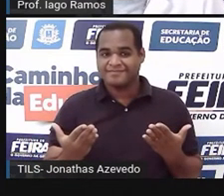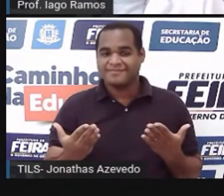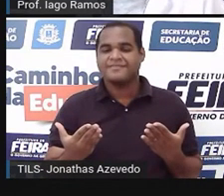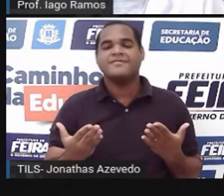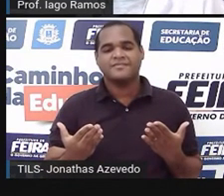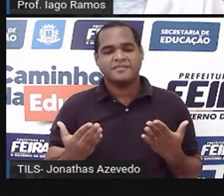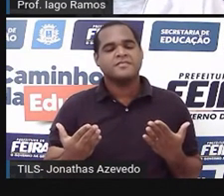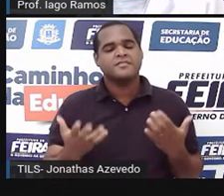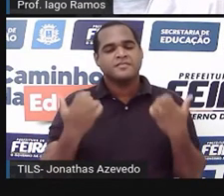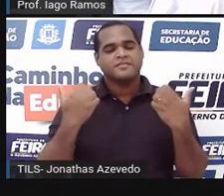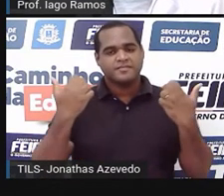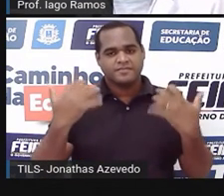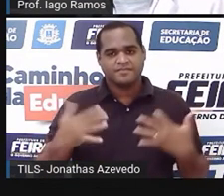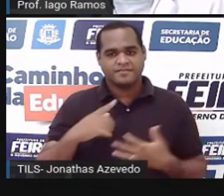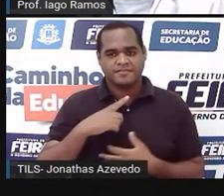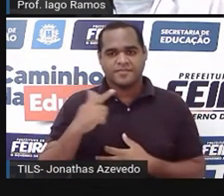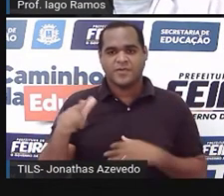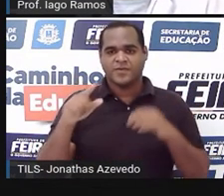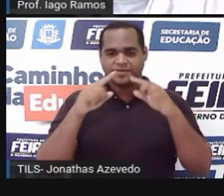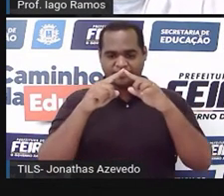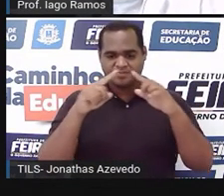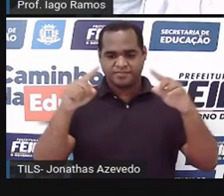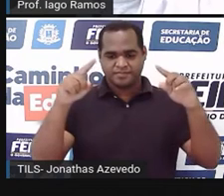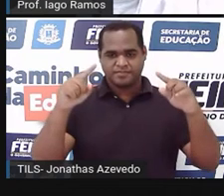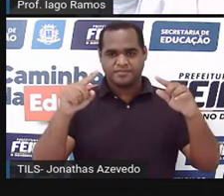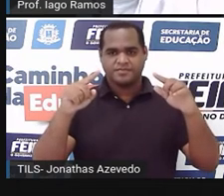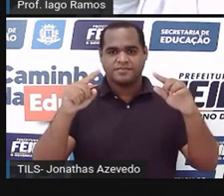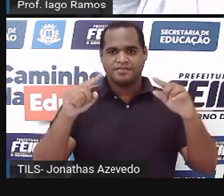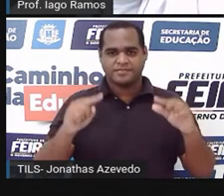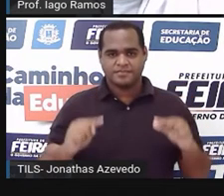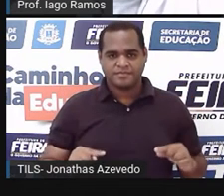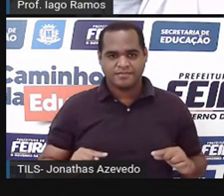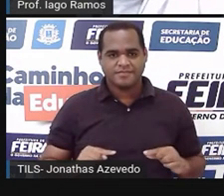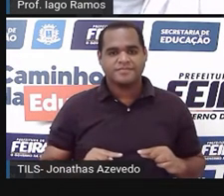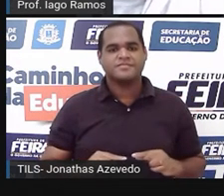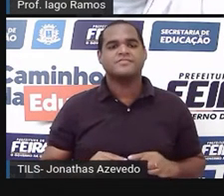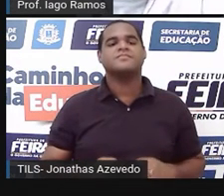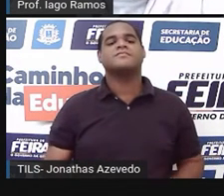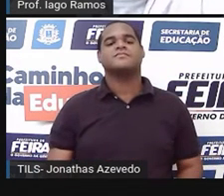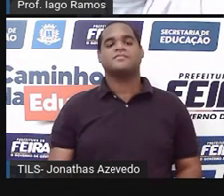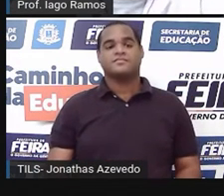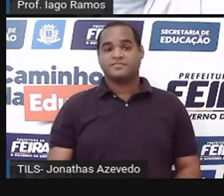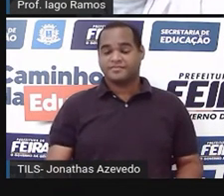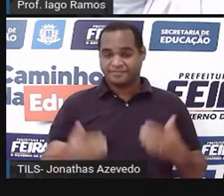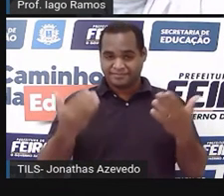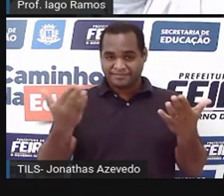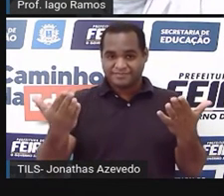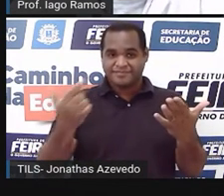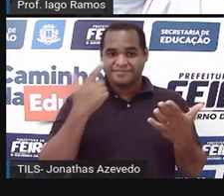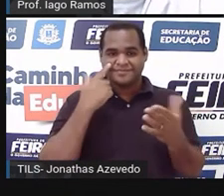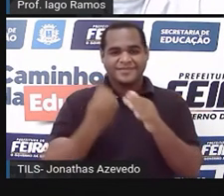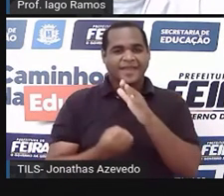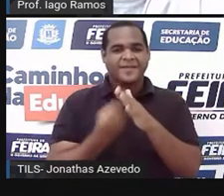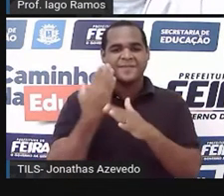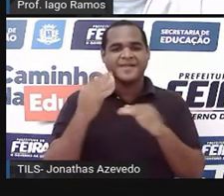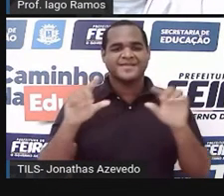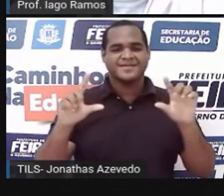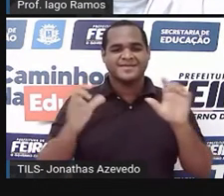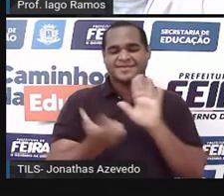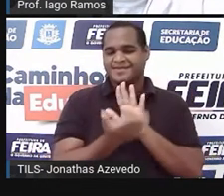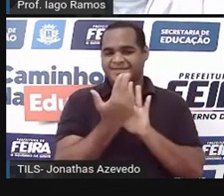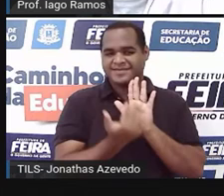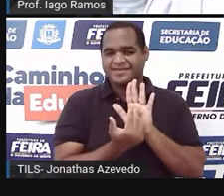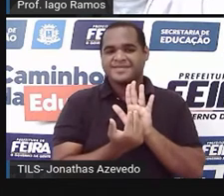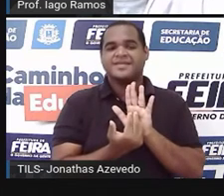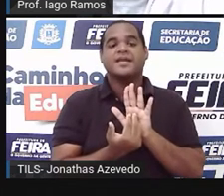Vem aqui, tem mais um triângulo que eu vou trazer para você. Esse que aparece aqui na imagem agora, a gente